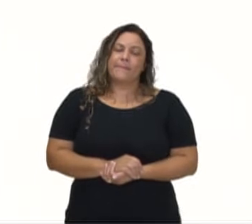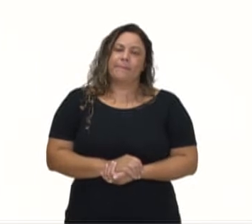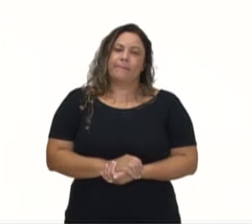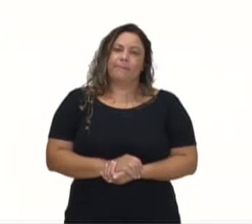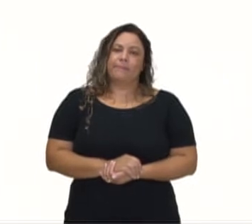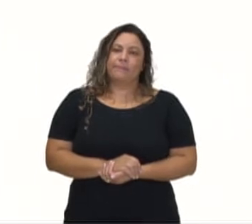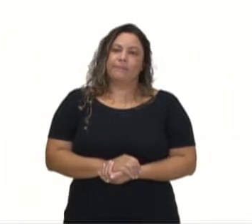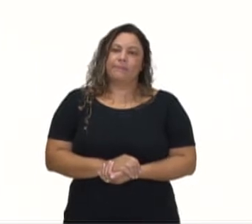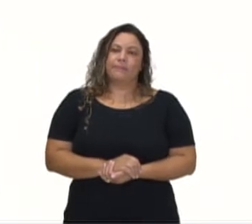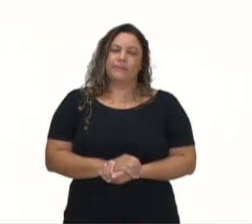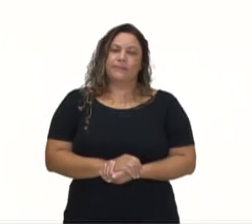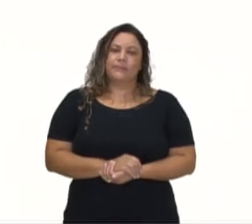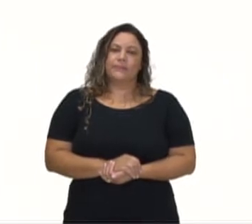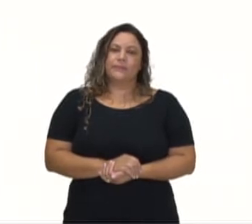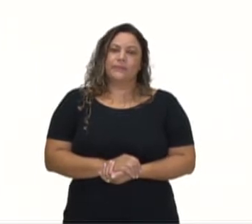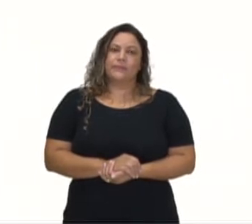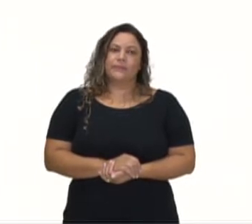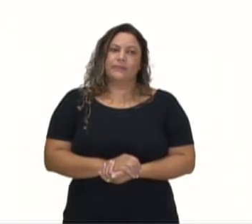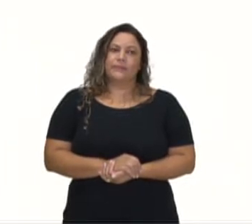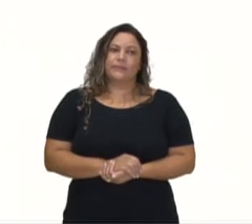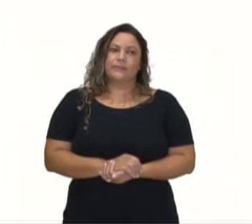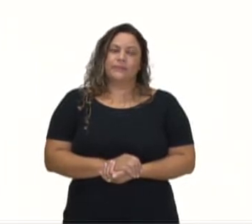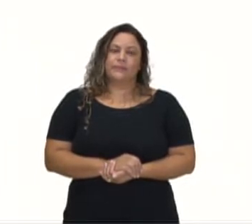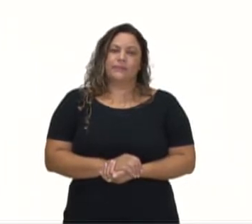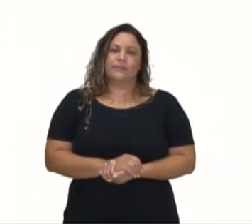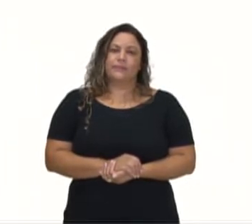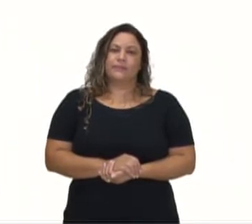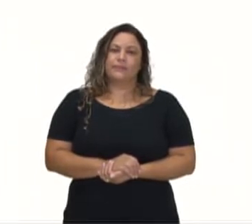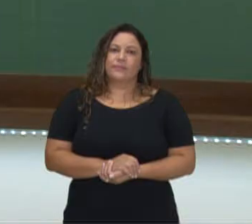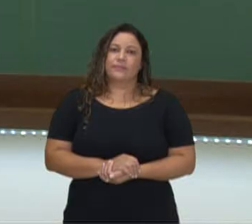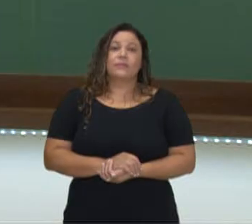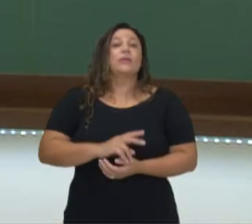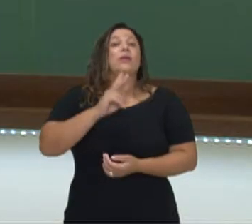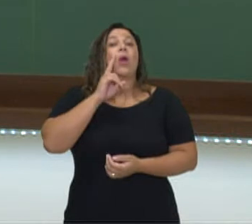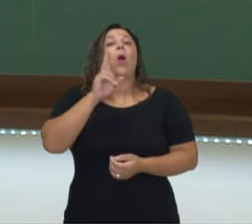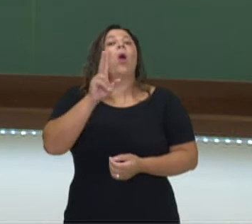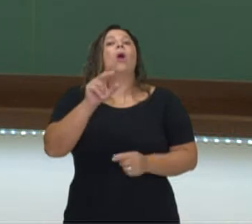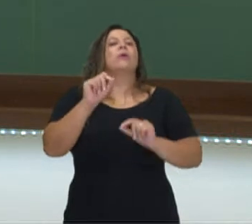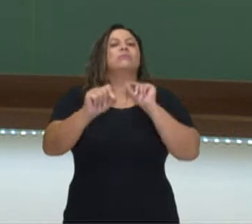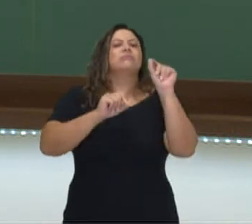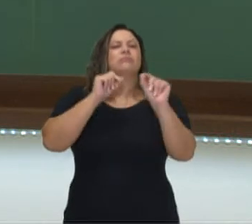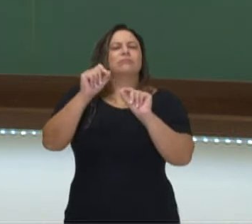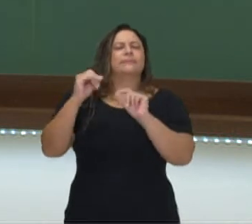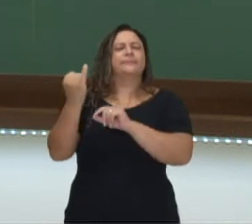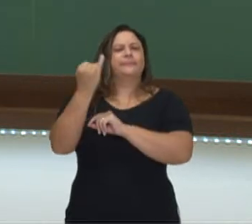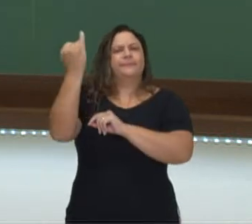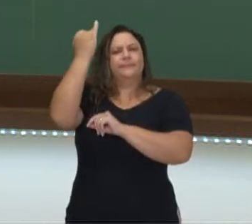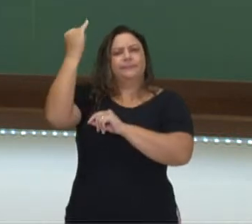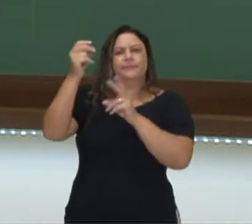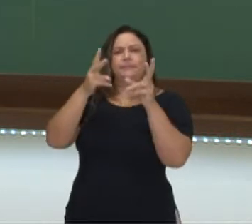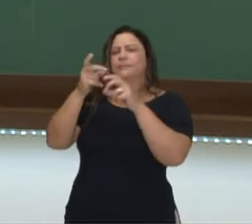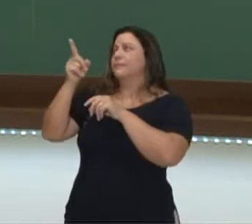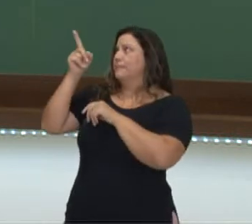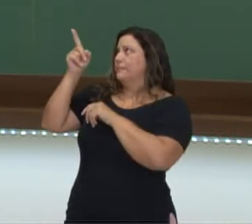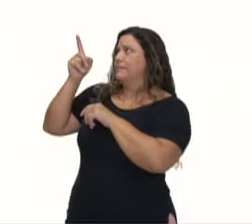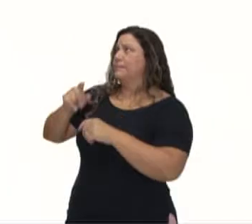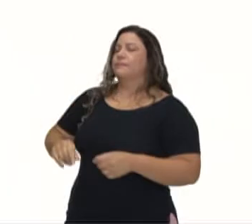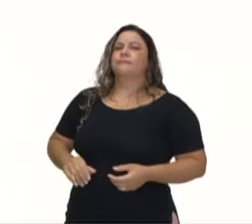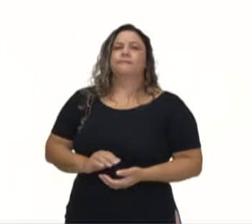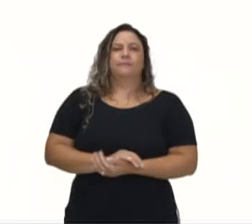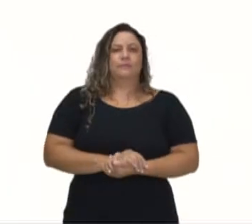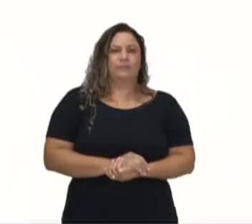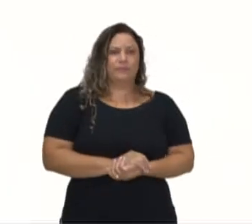present in an interview, pay attention to this expression. Olha essas expressões que são muito importantes. To me,